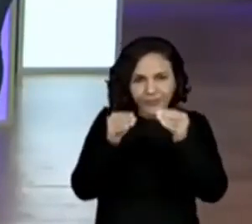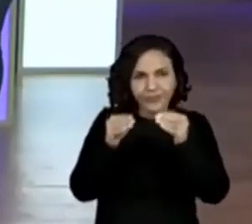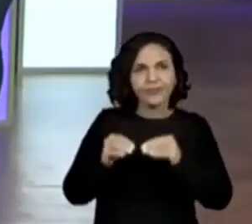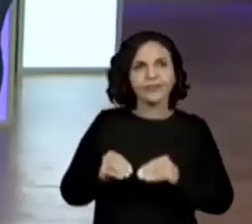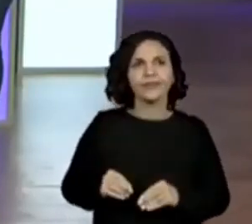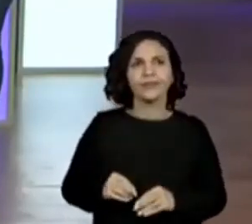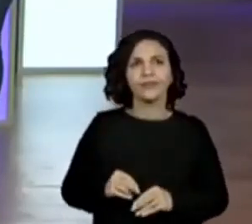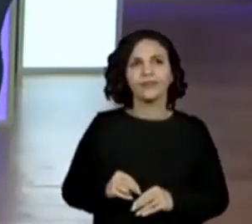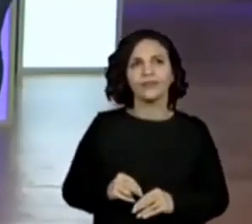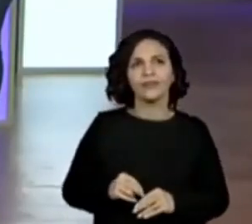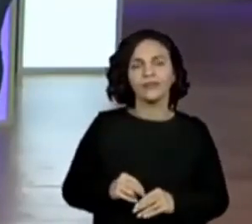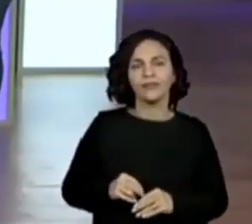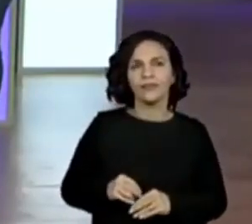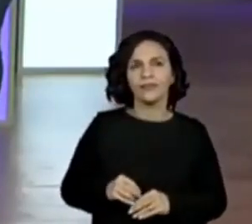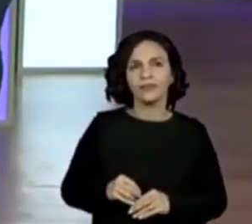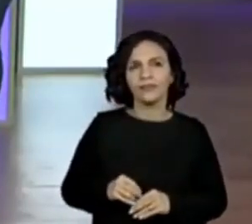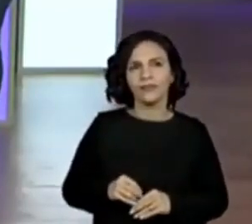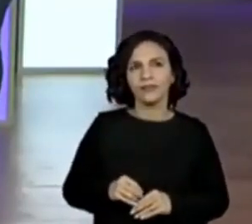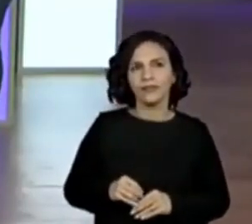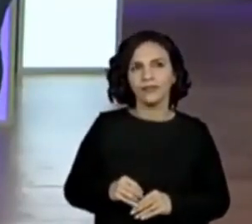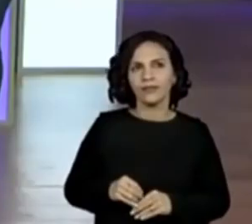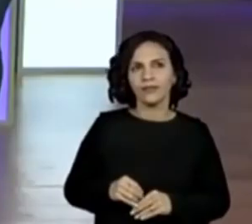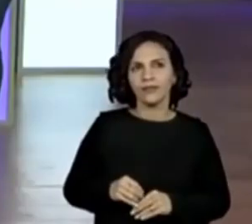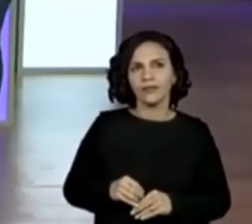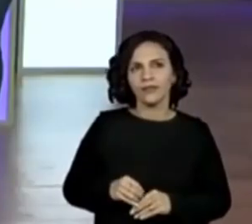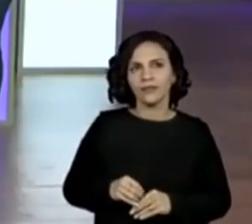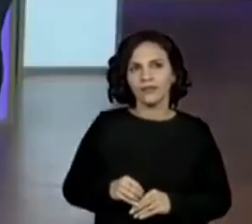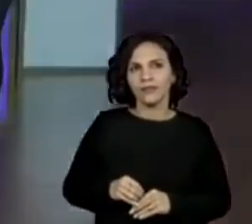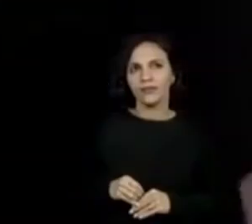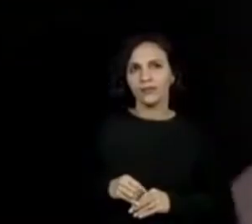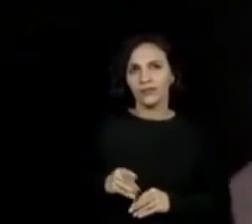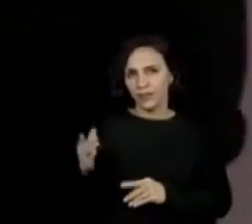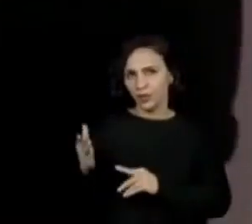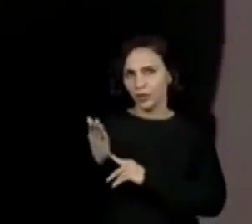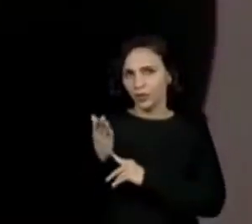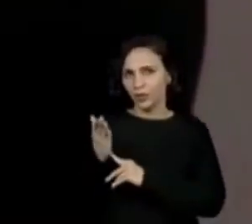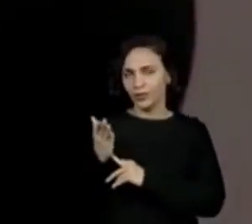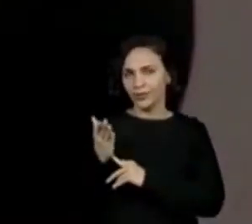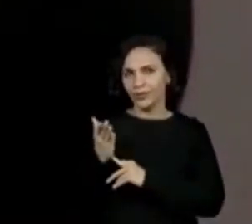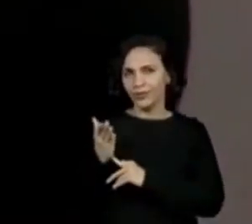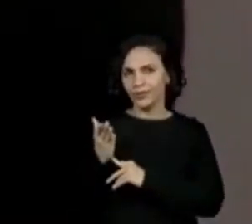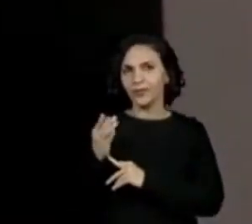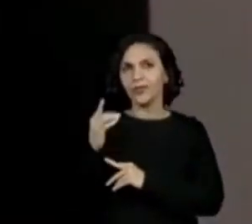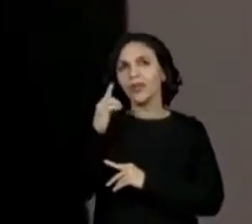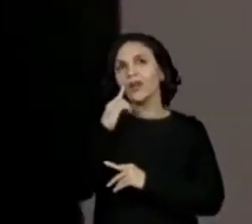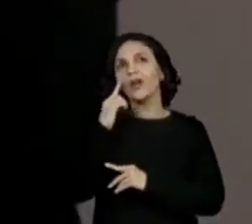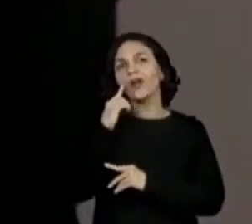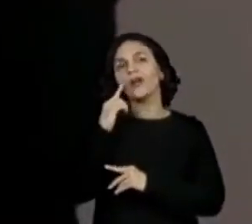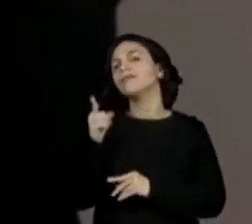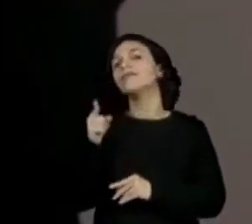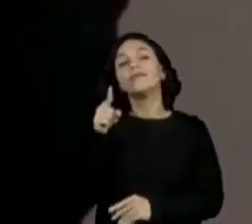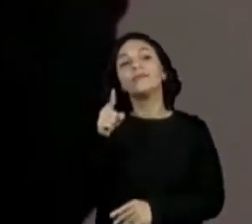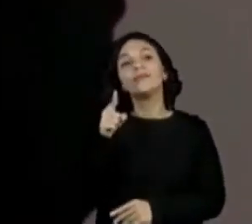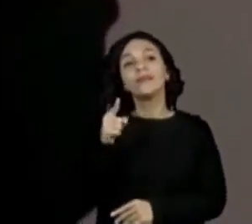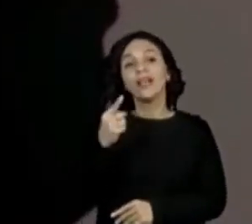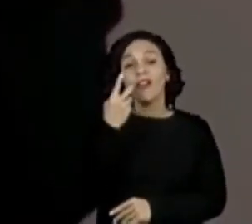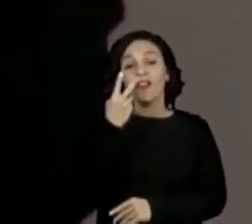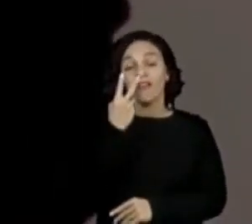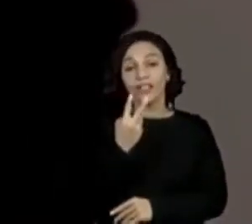Até aqui, ó. Professora Fran, você me ajuda? Ajuda. Mostrando onde tá um metro e vinte e dois.